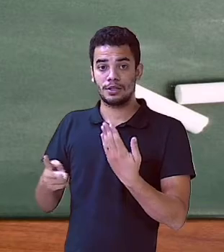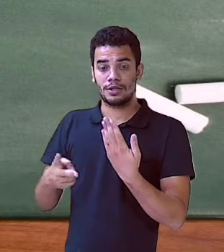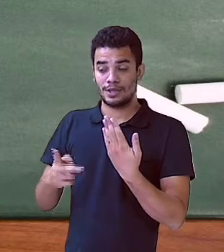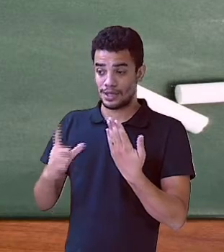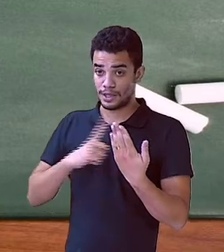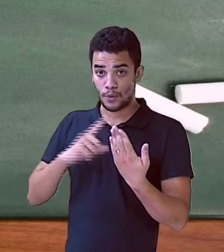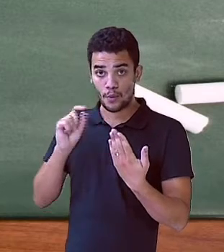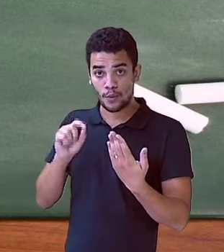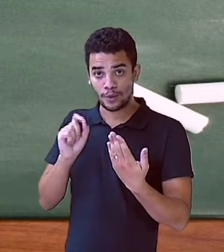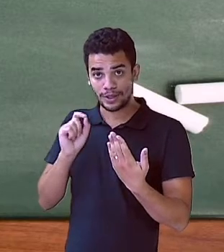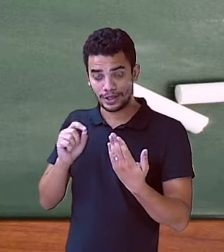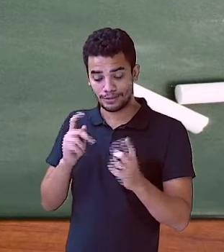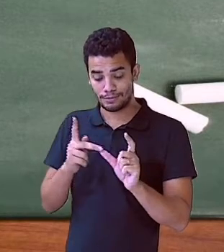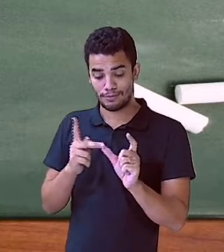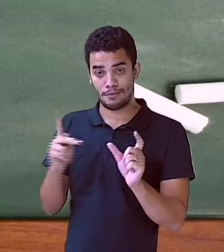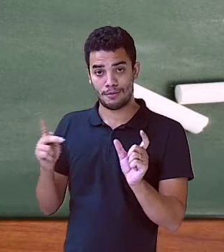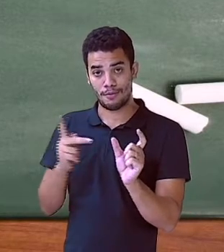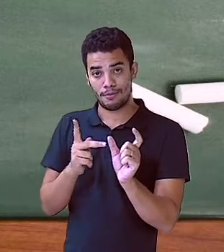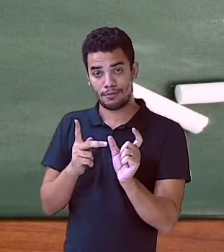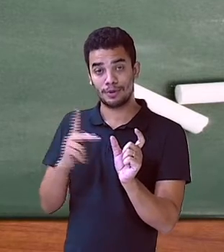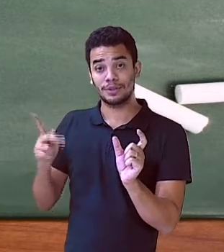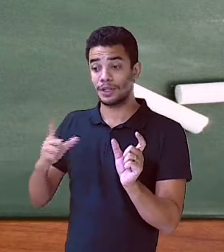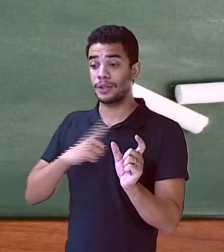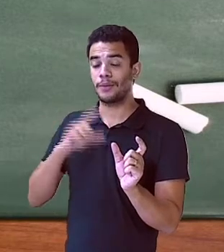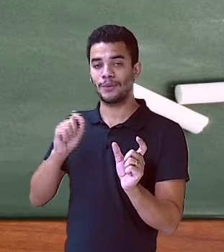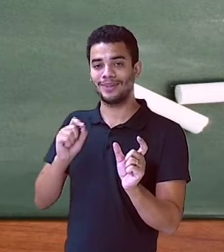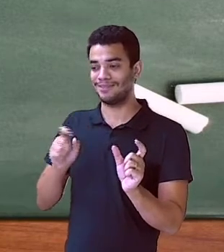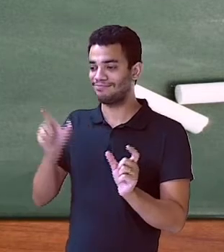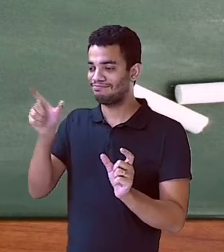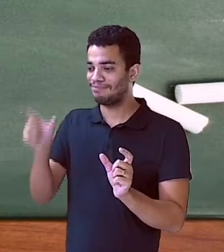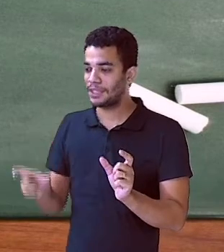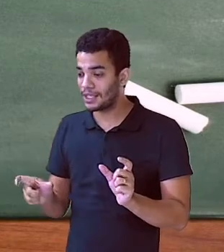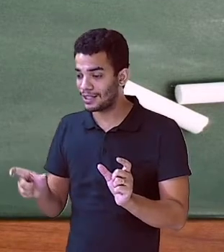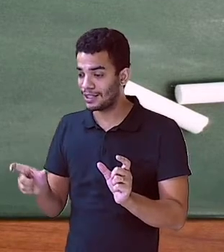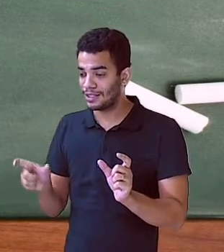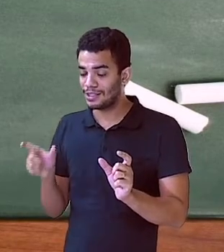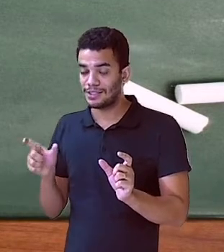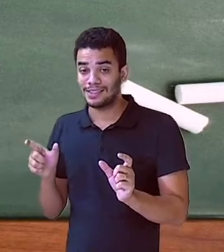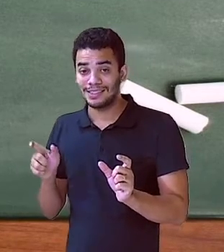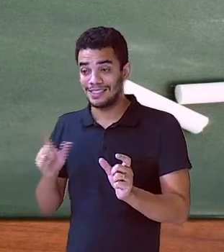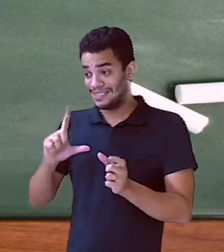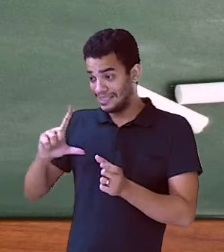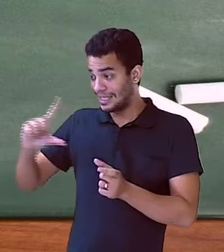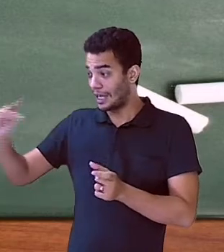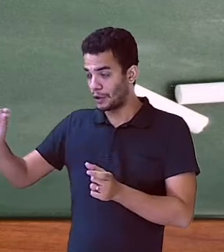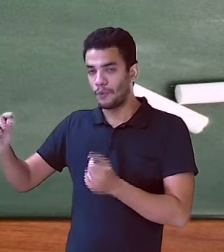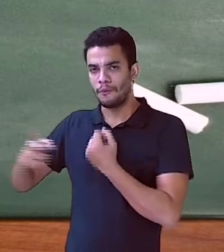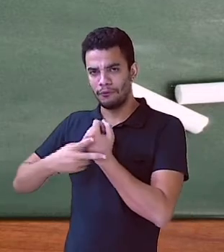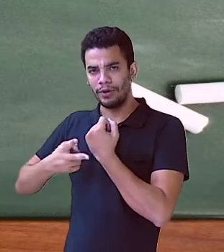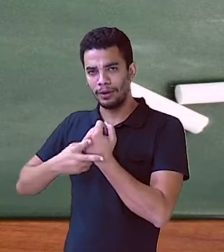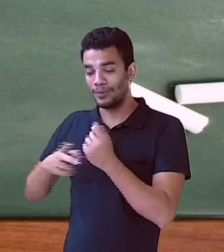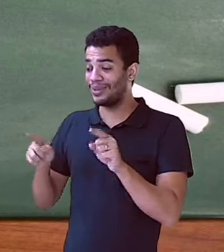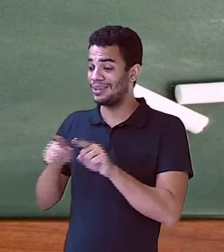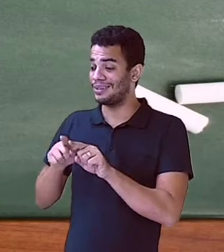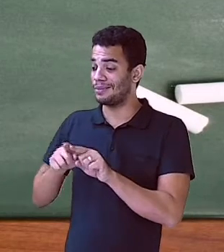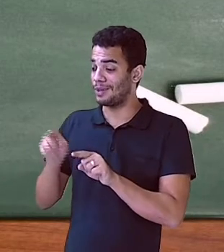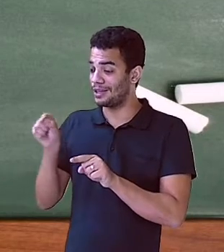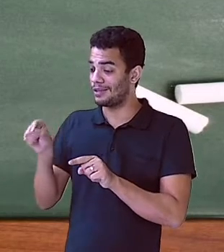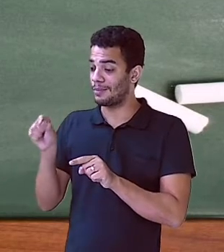E tenho contente, que é um adjetivo, uma característica. Tendo dois núcleos, eu tenho o predicativo, verbo nominal.